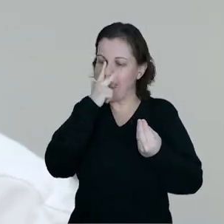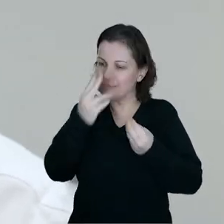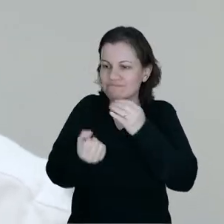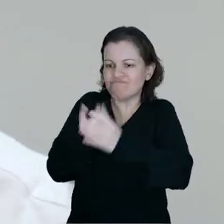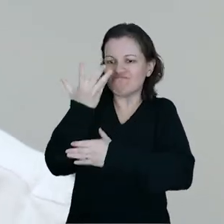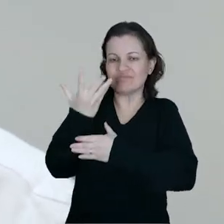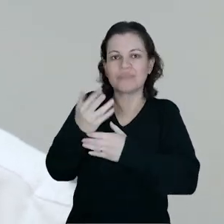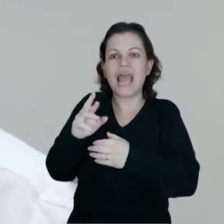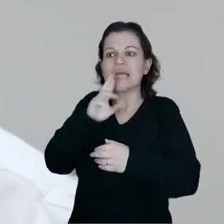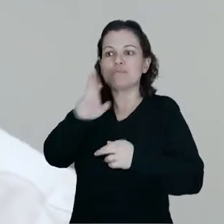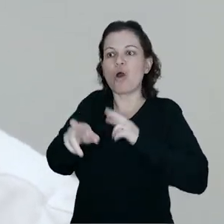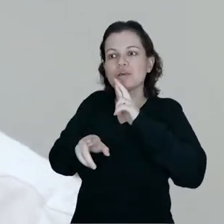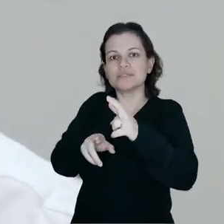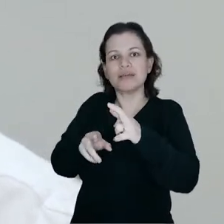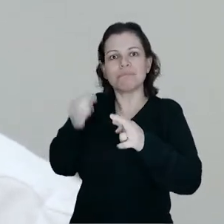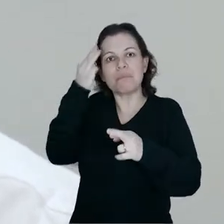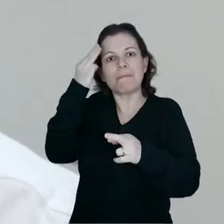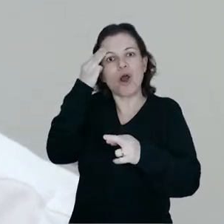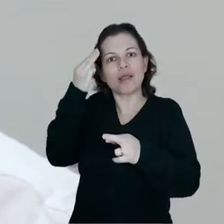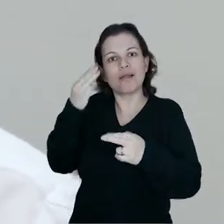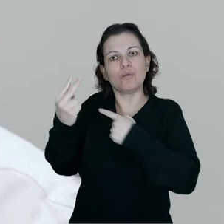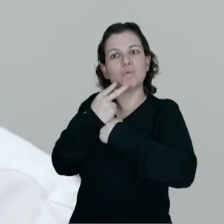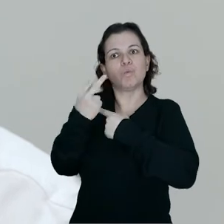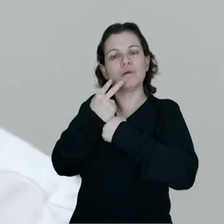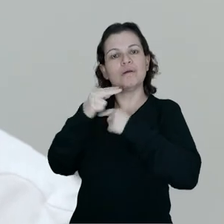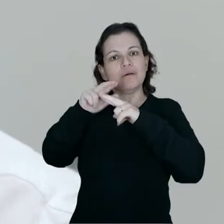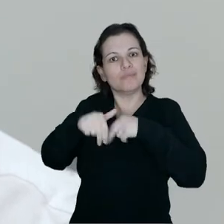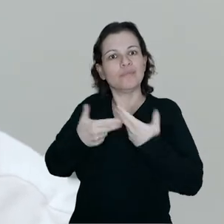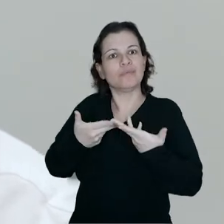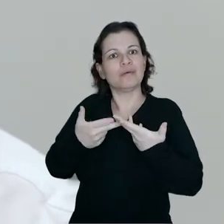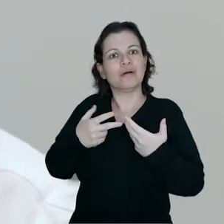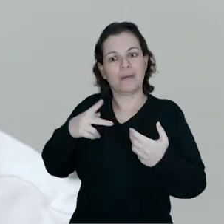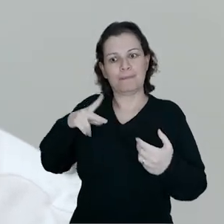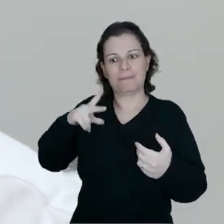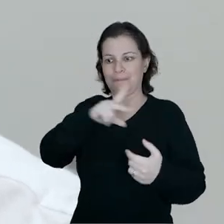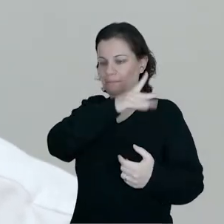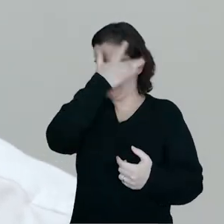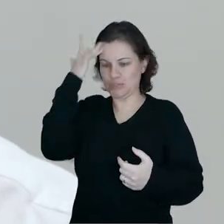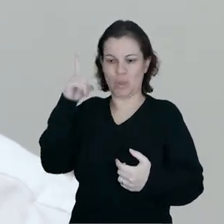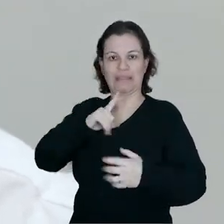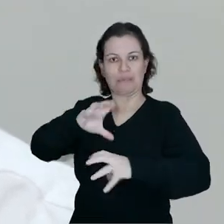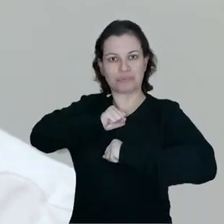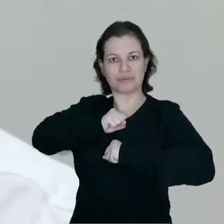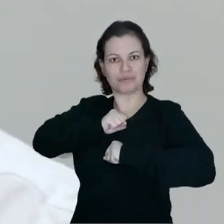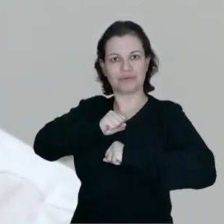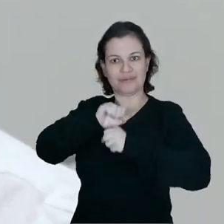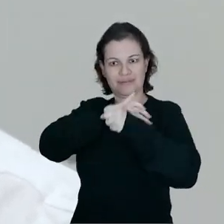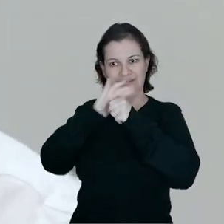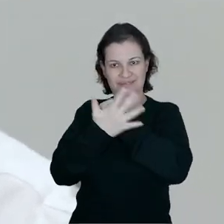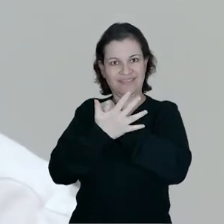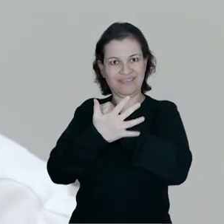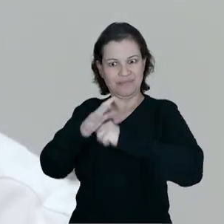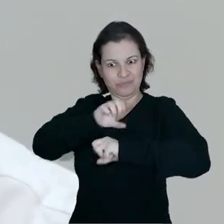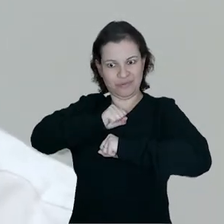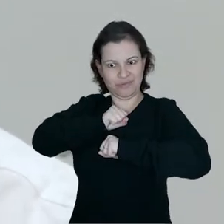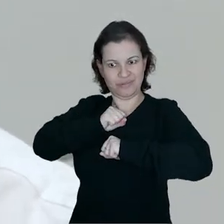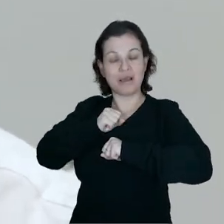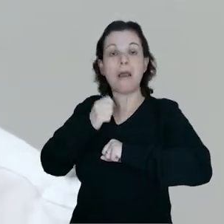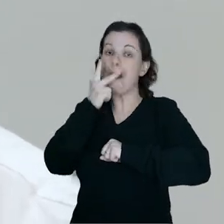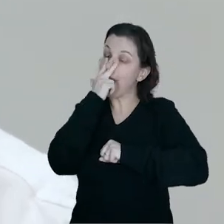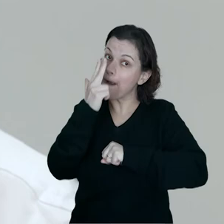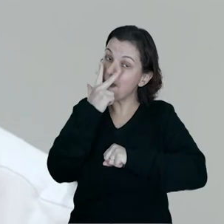é a geração de resposta imune de memória pelos pacientes infectados pelo Sars-CoV-2.